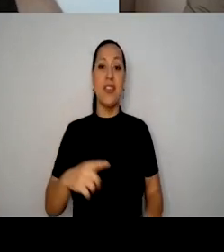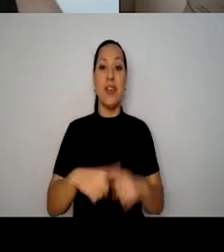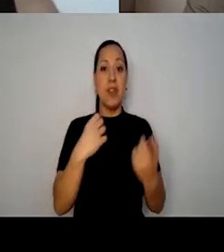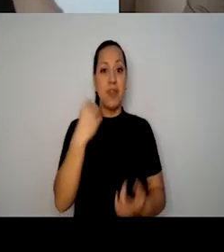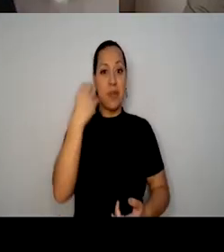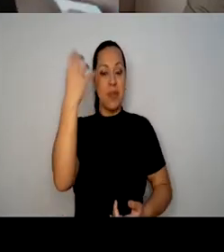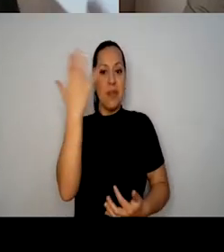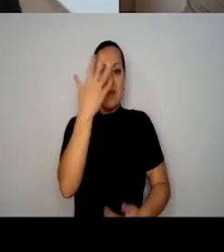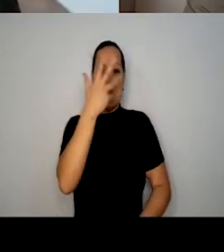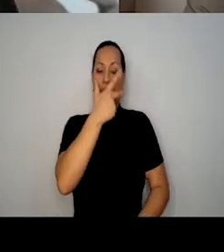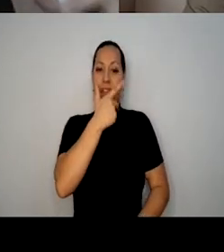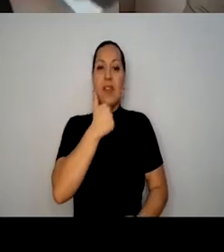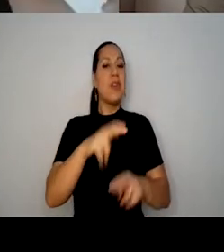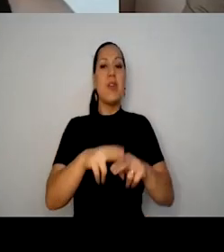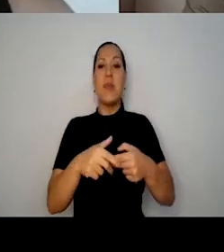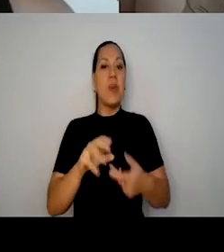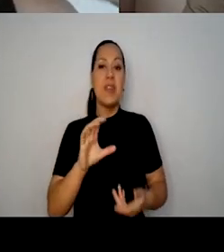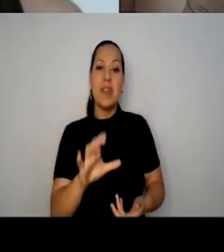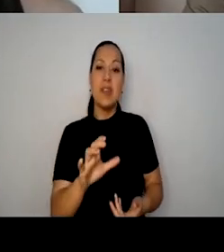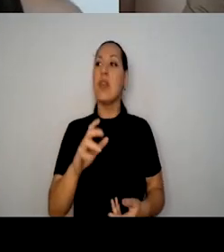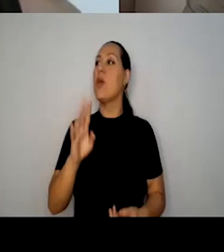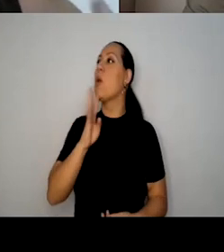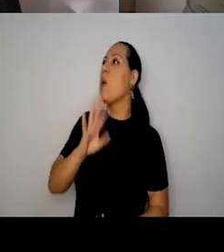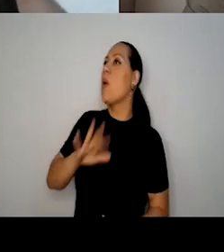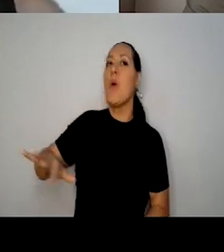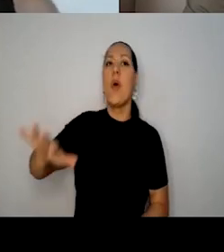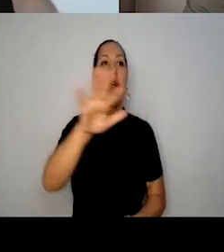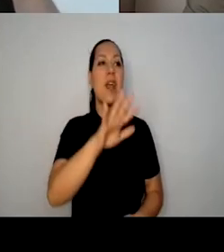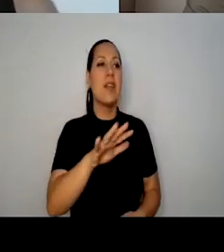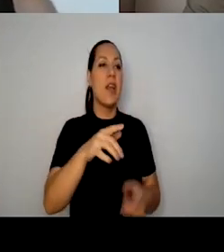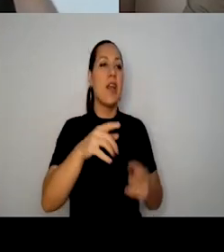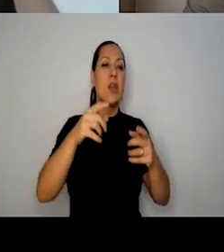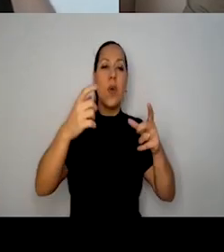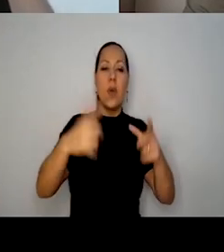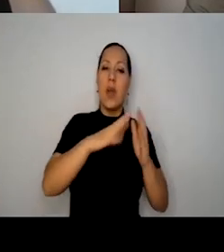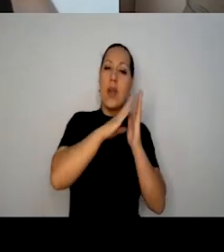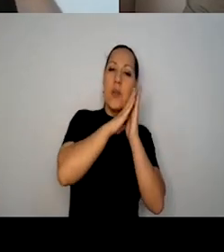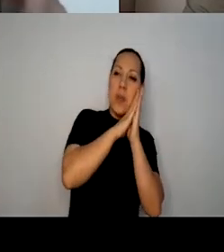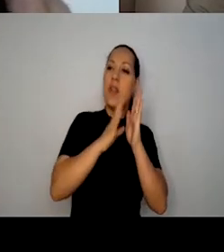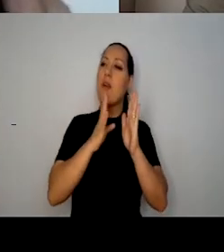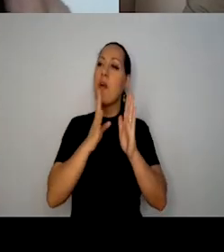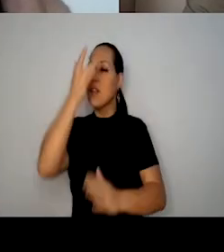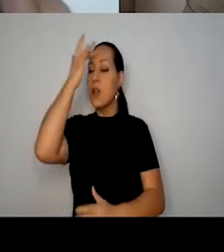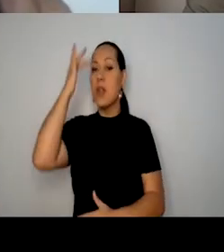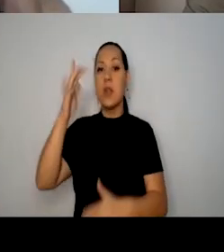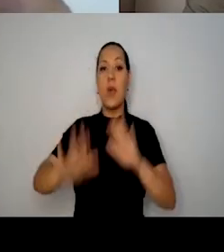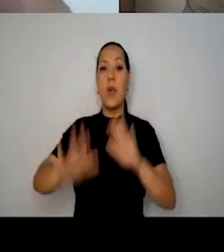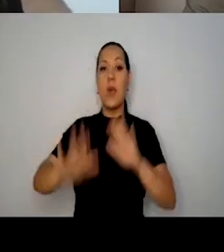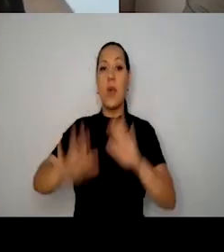construída dessa maneira, conhecendo, dormindo em lugares que a gente ia conhecendo as pessoas, às vezes acampado,